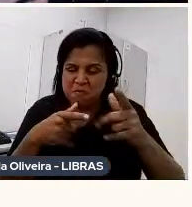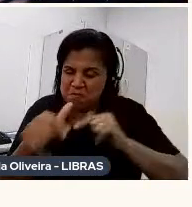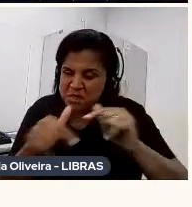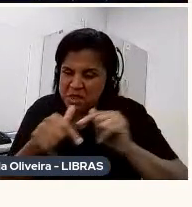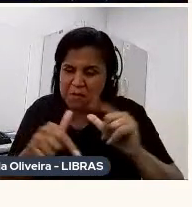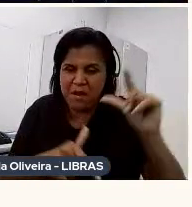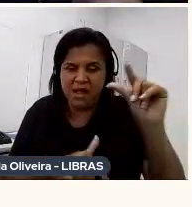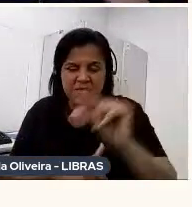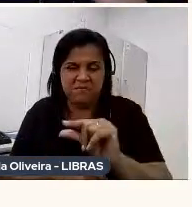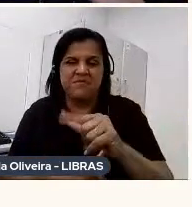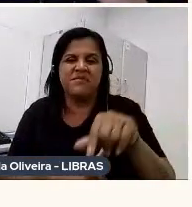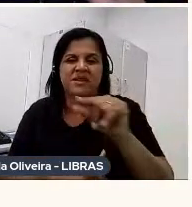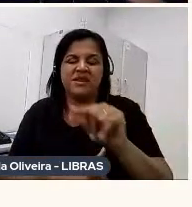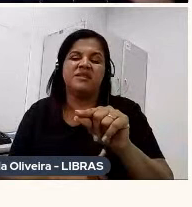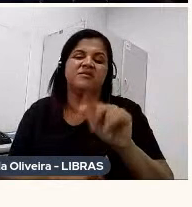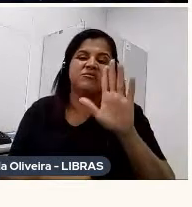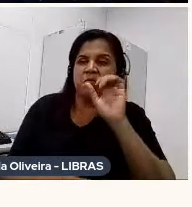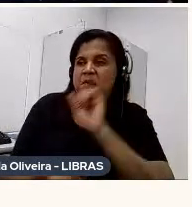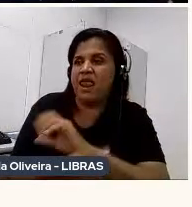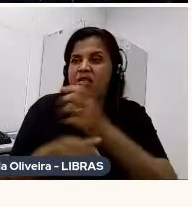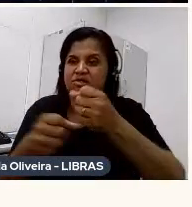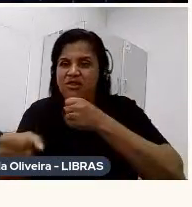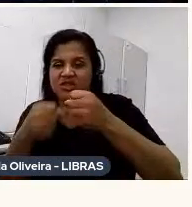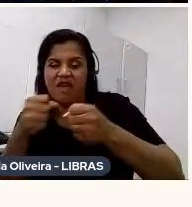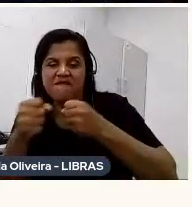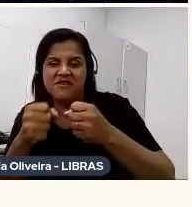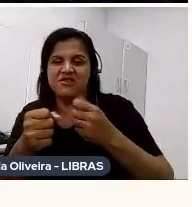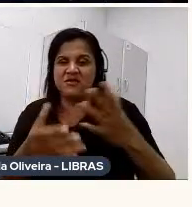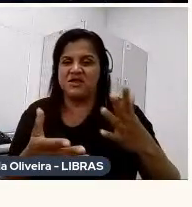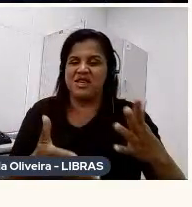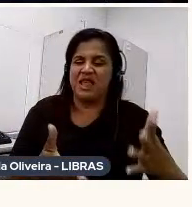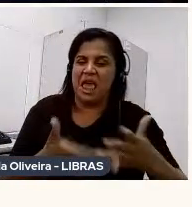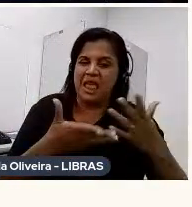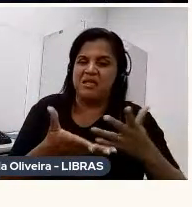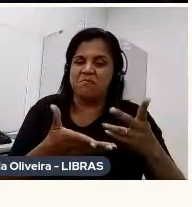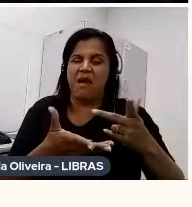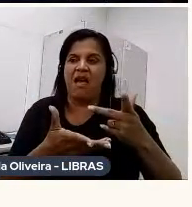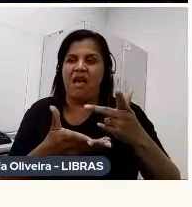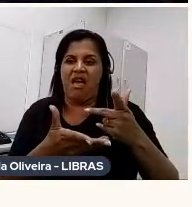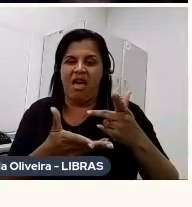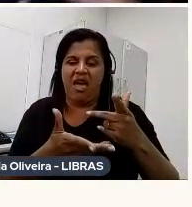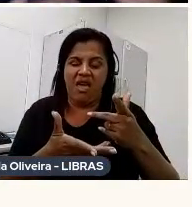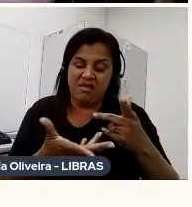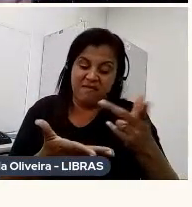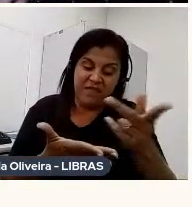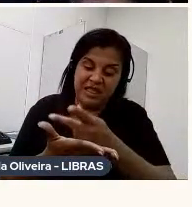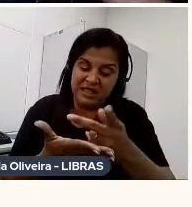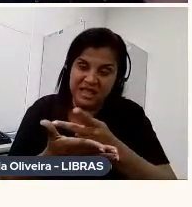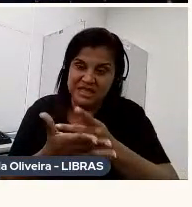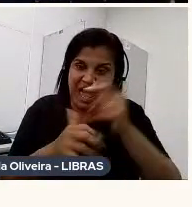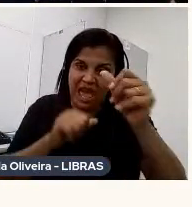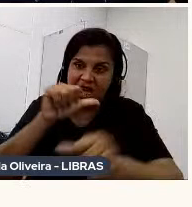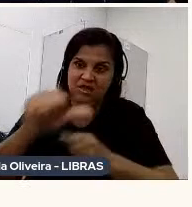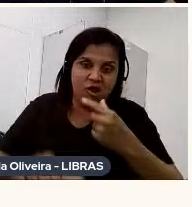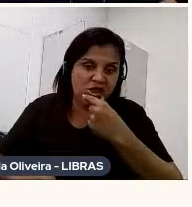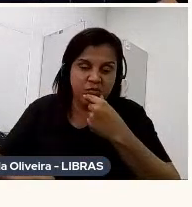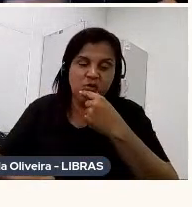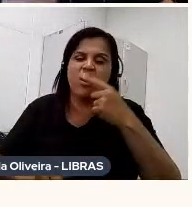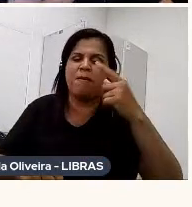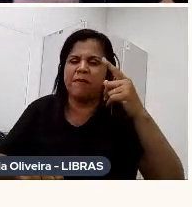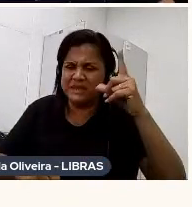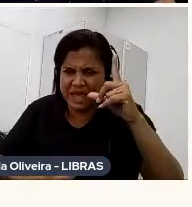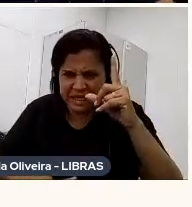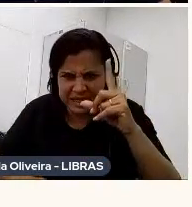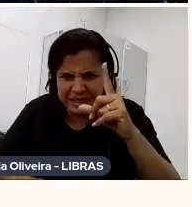eles estão parados dando entrevista, você tem que animar a troca de bocas, mas, mas é trabalhoso, é difícil de planejar,